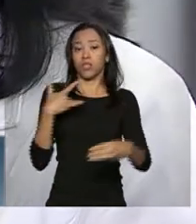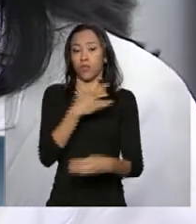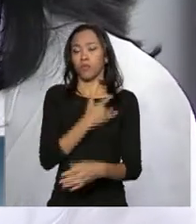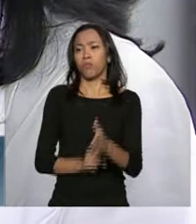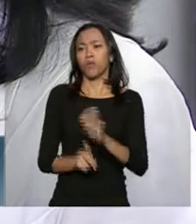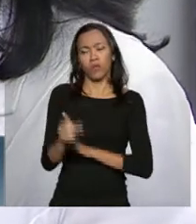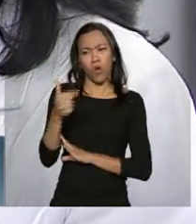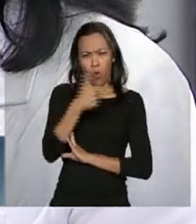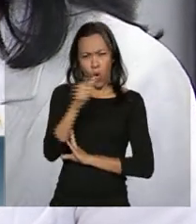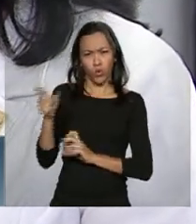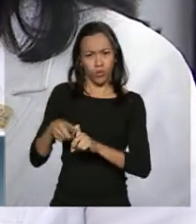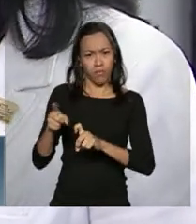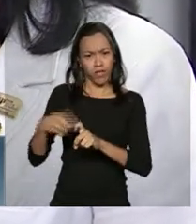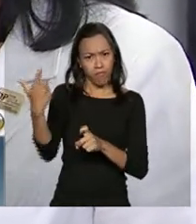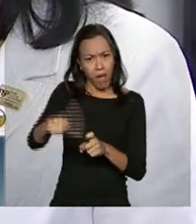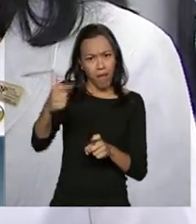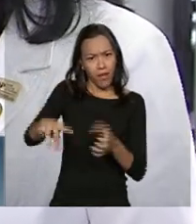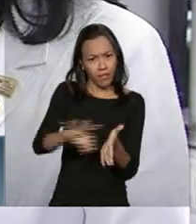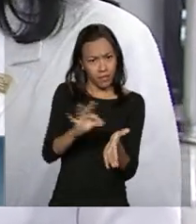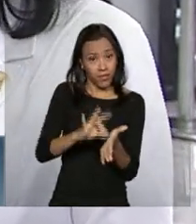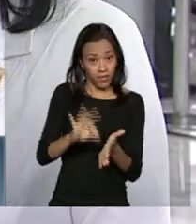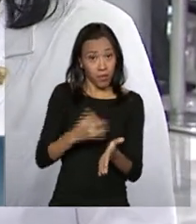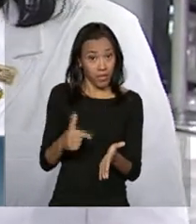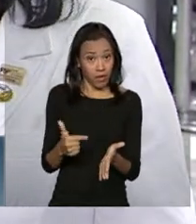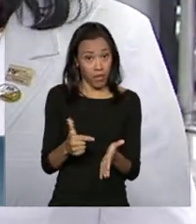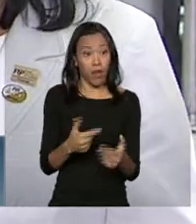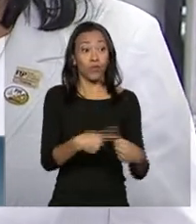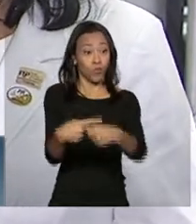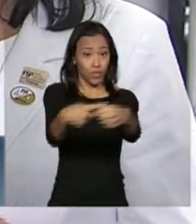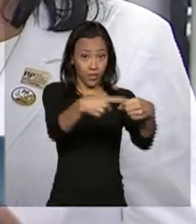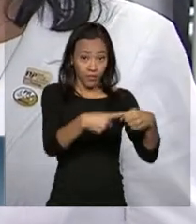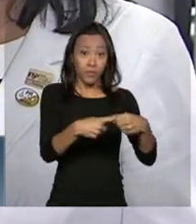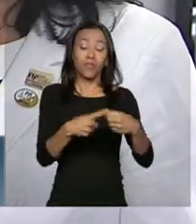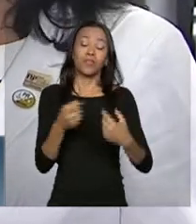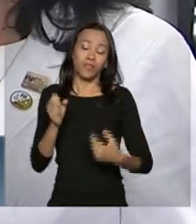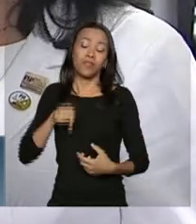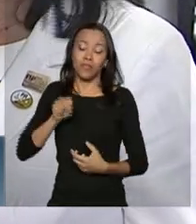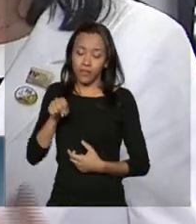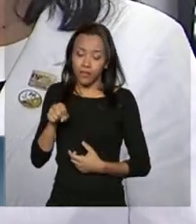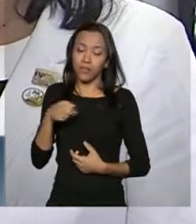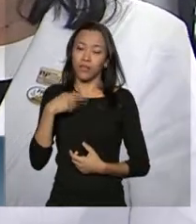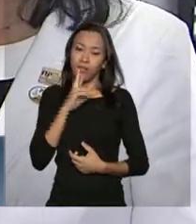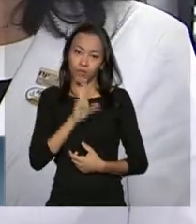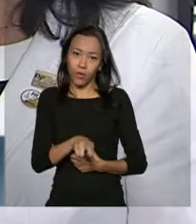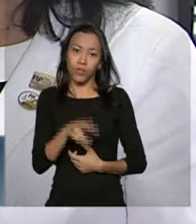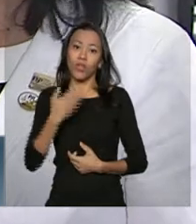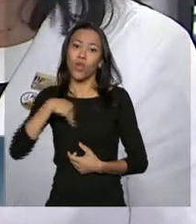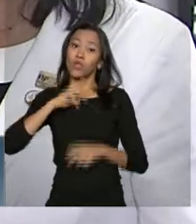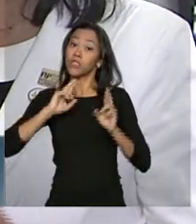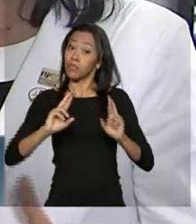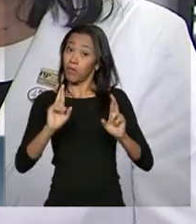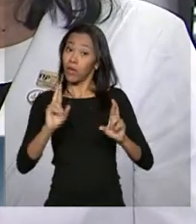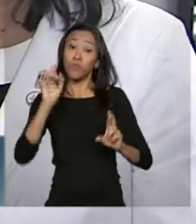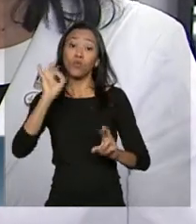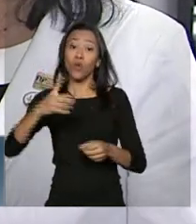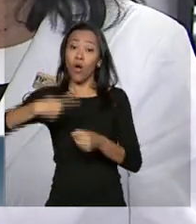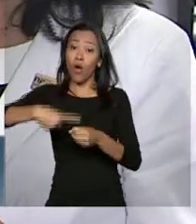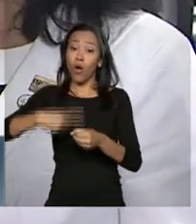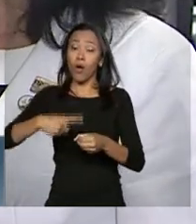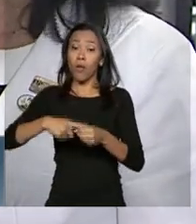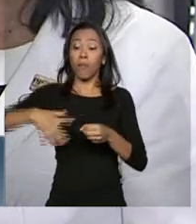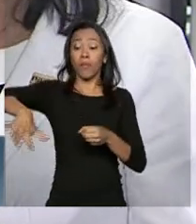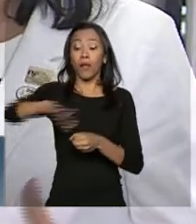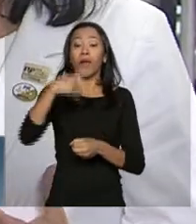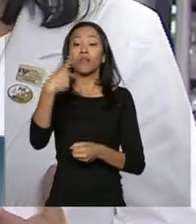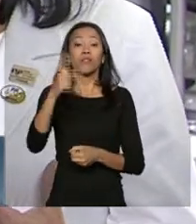se cadastrem para trabalhar nesse município? Sem dúvida, nós esperamos que não somente para o Guarujá, mas para os municípios do